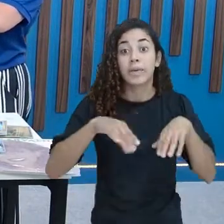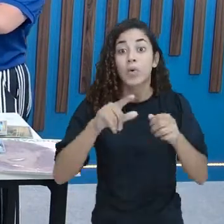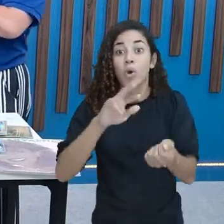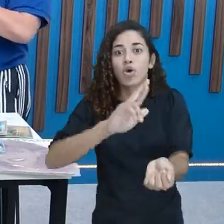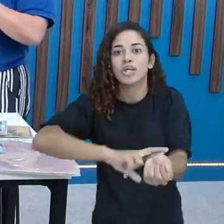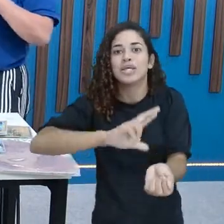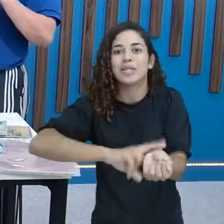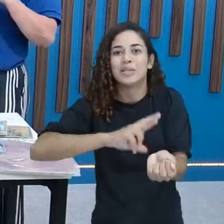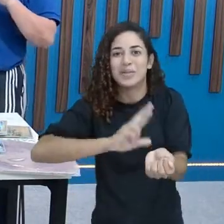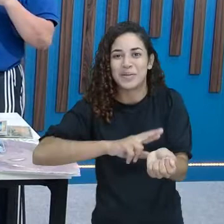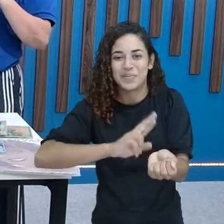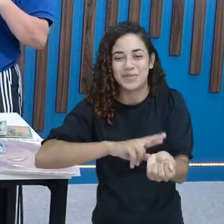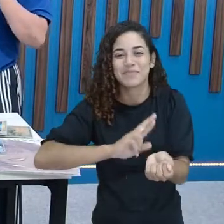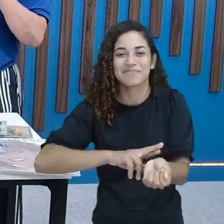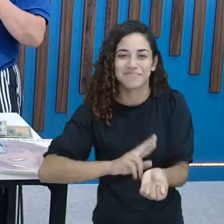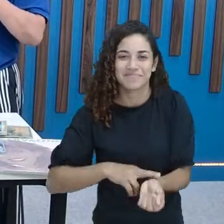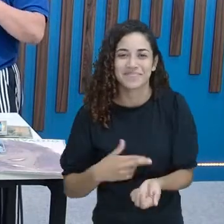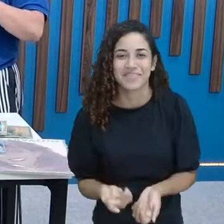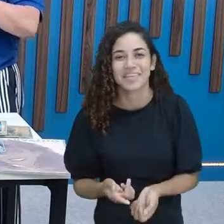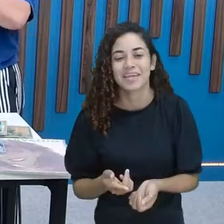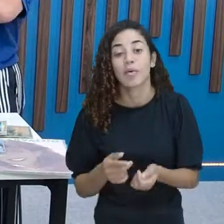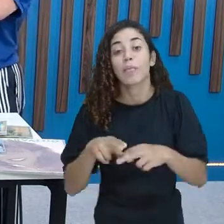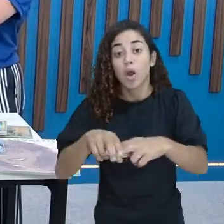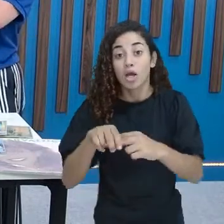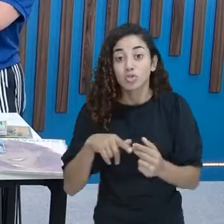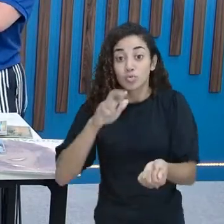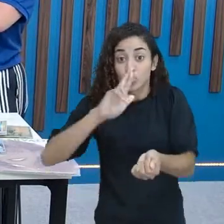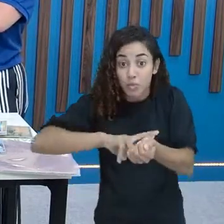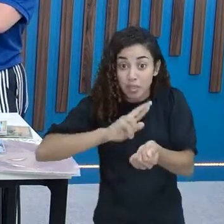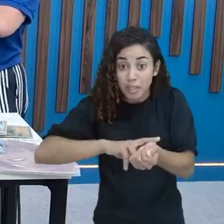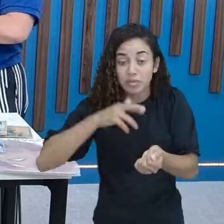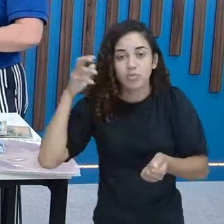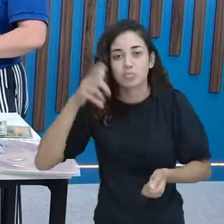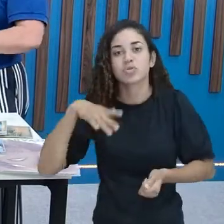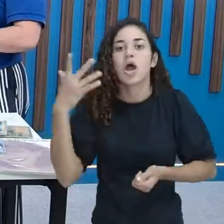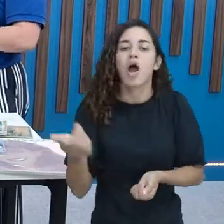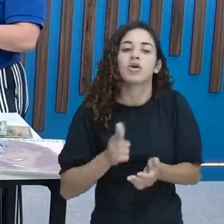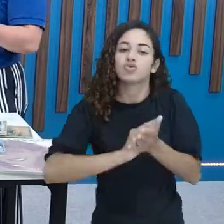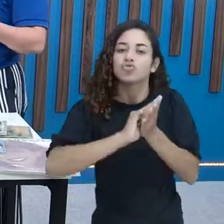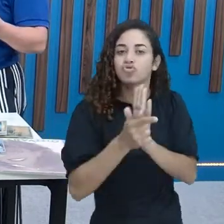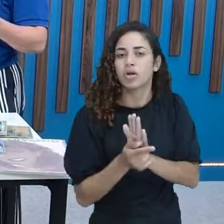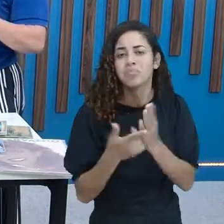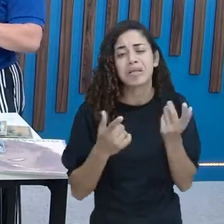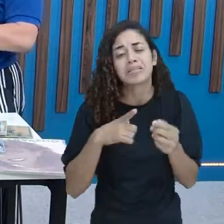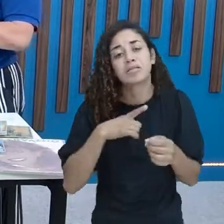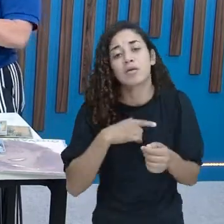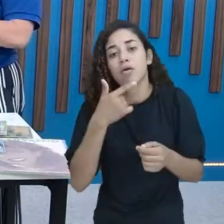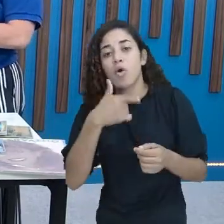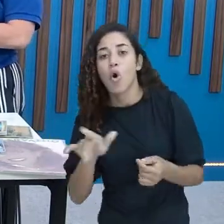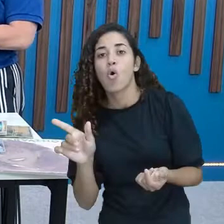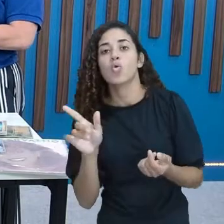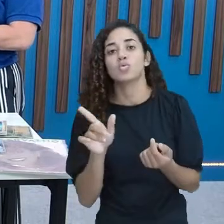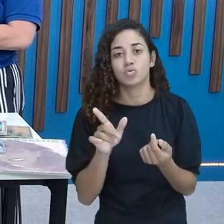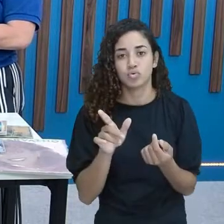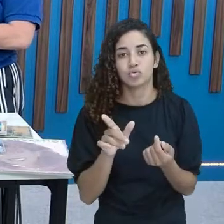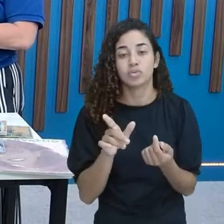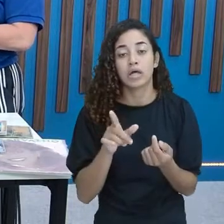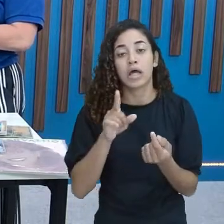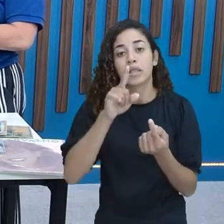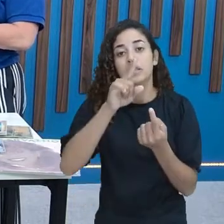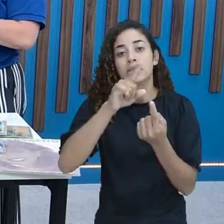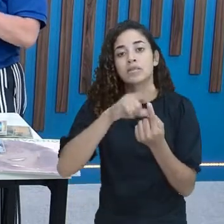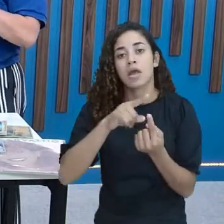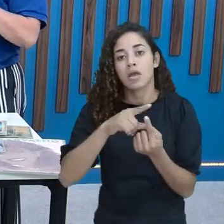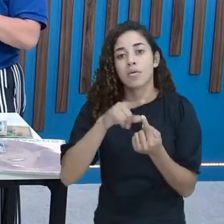Que é definido Aquele gênero Pelo ritmo Da música Mas existem outros Que é definido Pelo tema Por